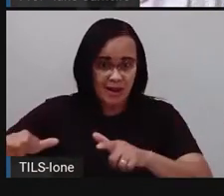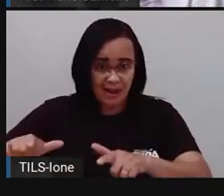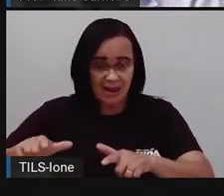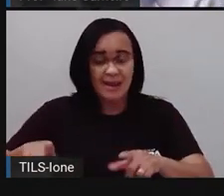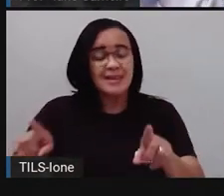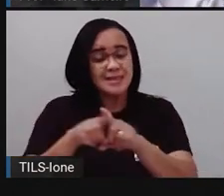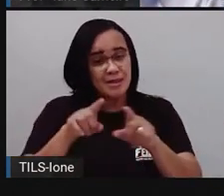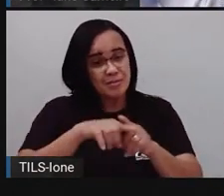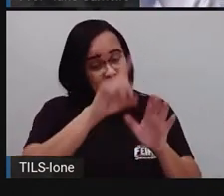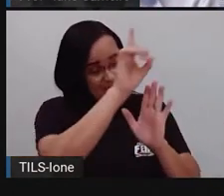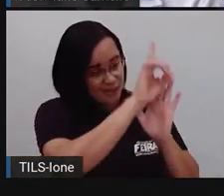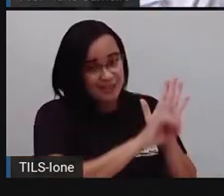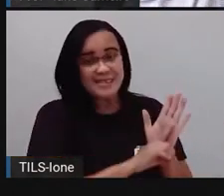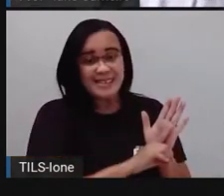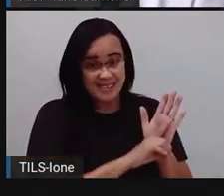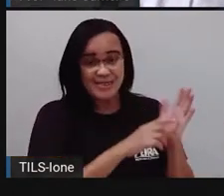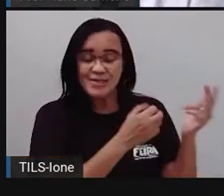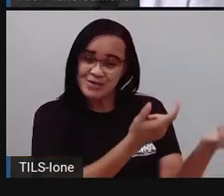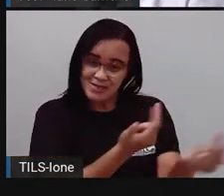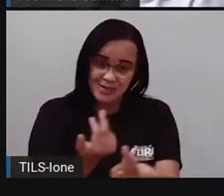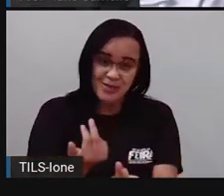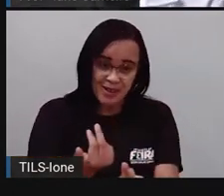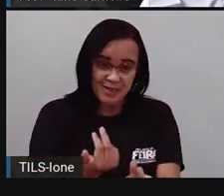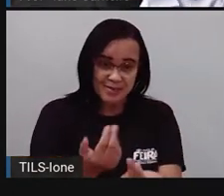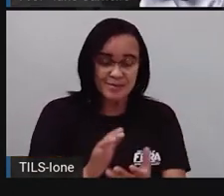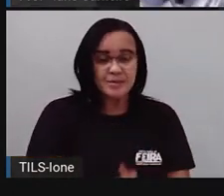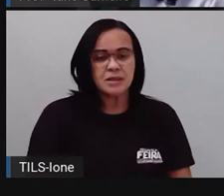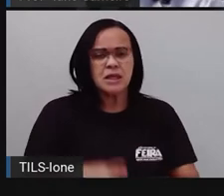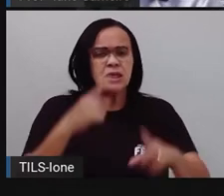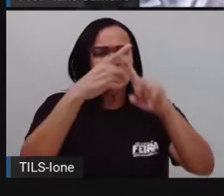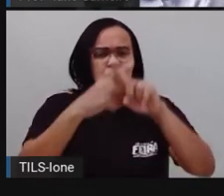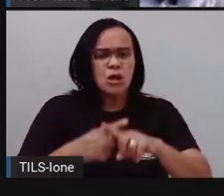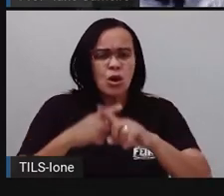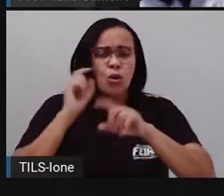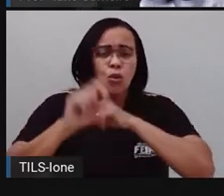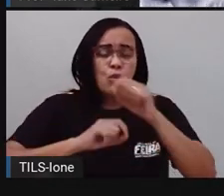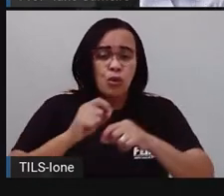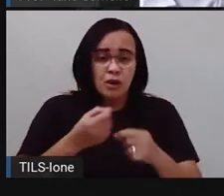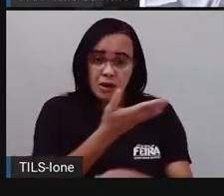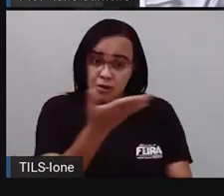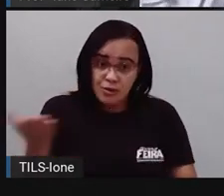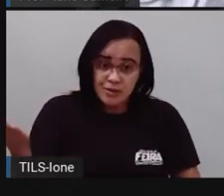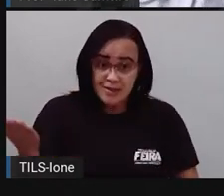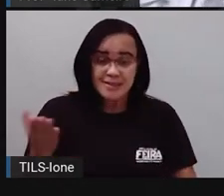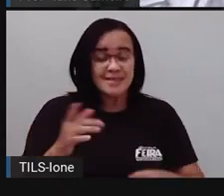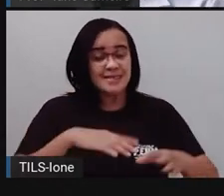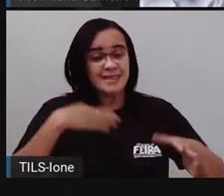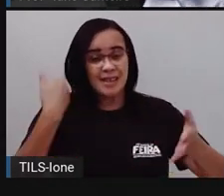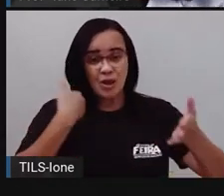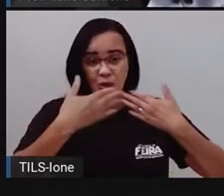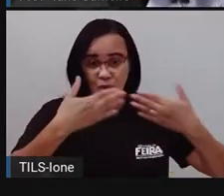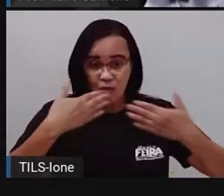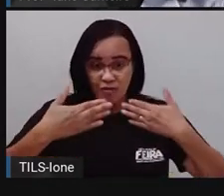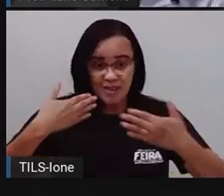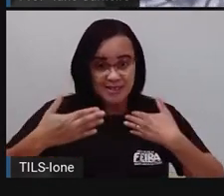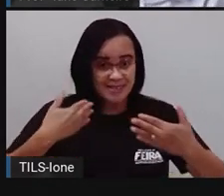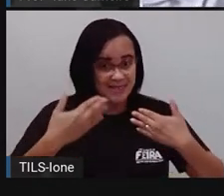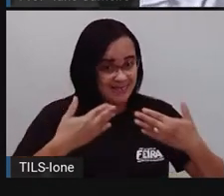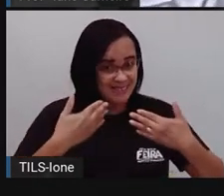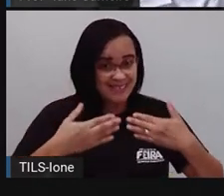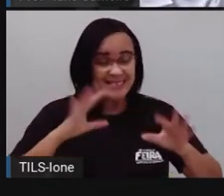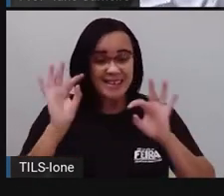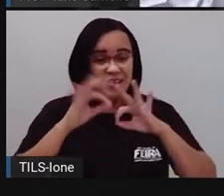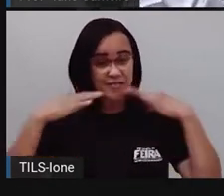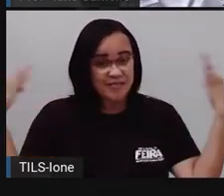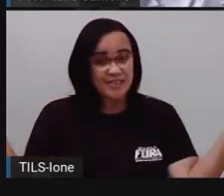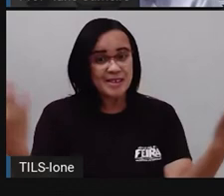a Pro trouxe um desafio pra vocês. Que tal conversar com a sua família sobre a importância de respeitar as diferenças, né? Então,